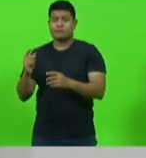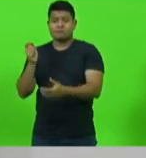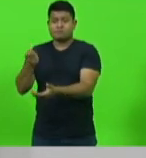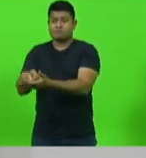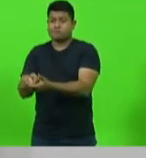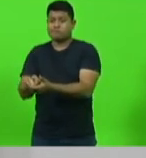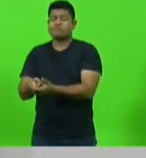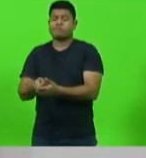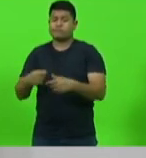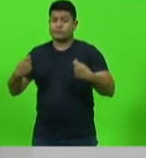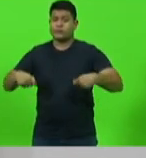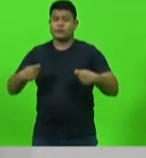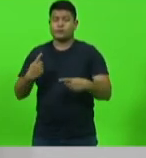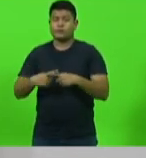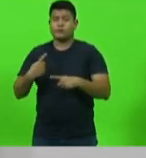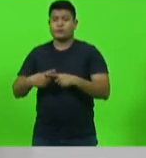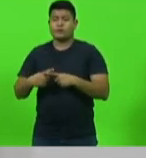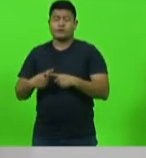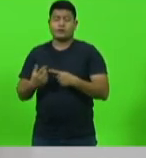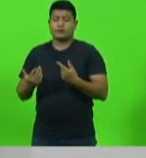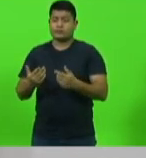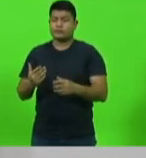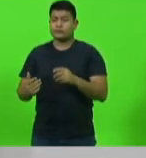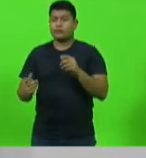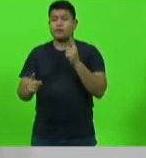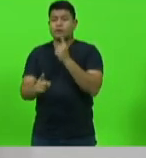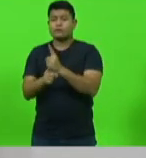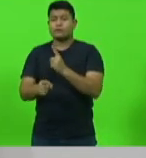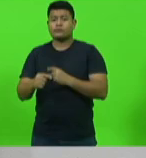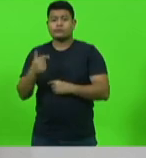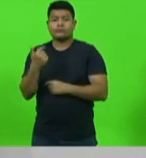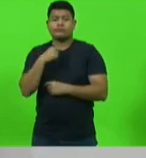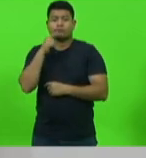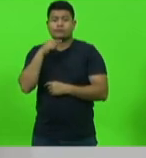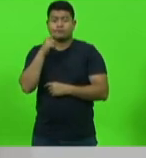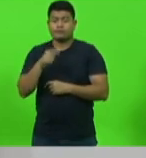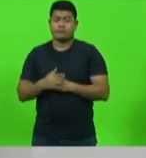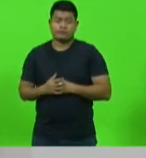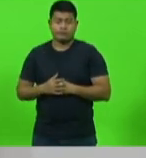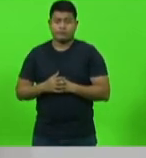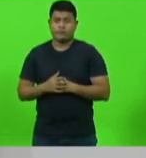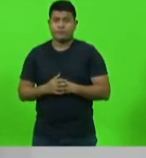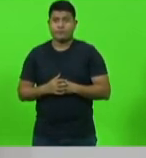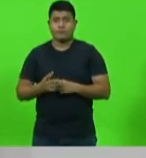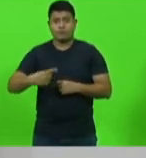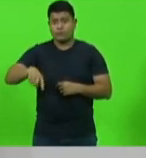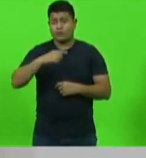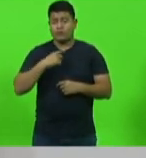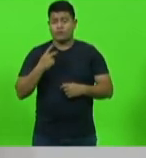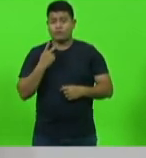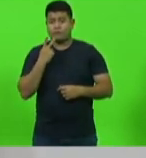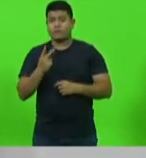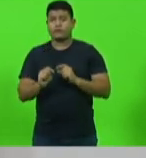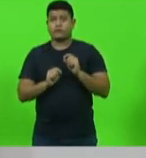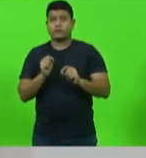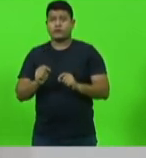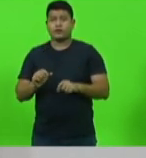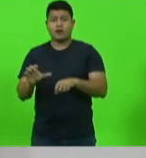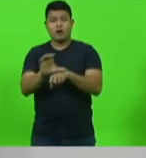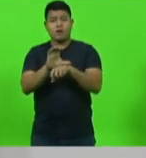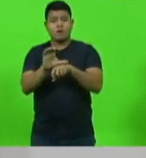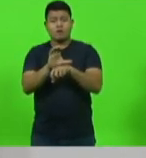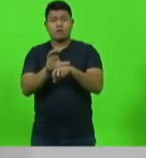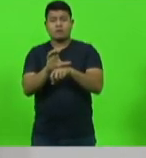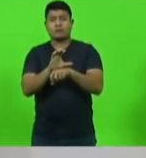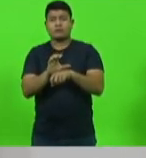terceirizado, para poder acessar o serviço do INSS. Estamos falando, senhores e senhoras, da constitucionalização